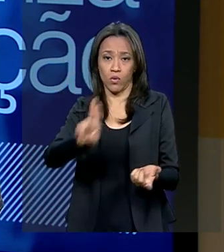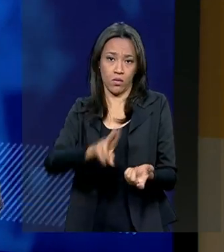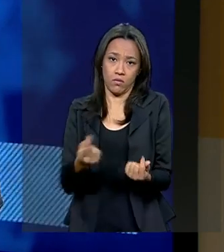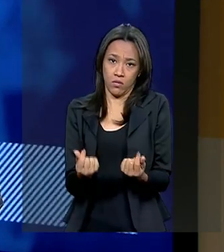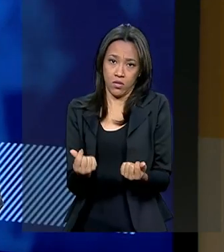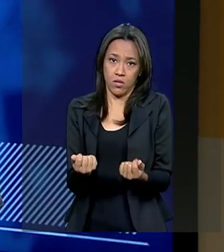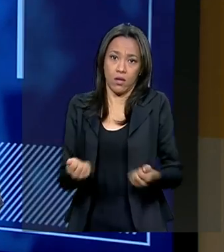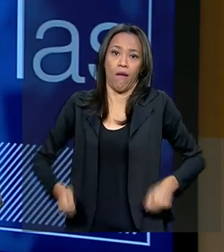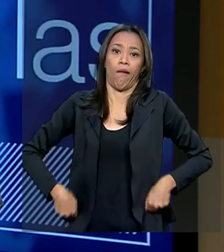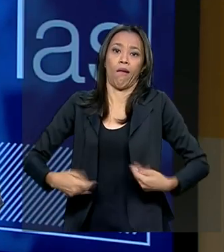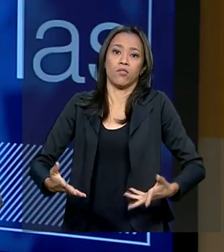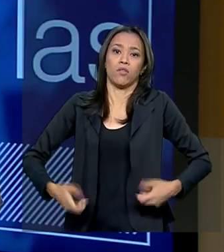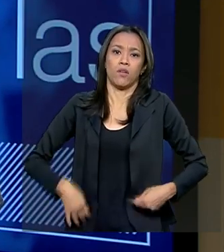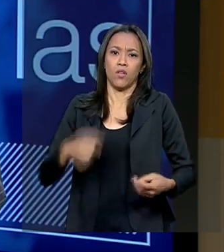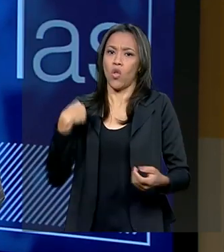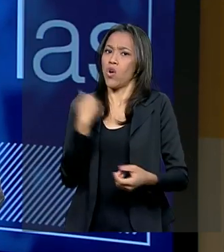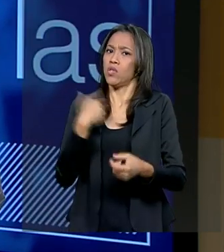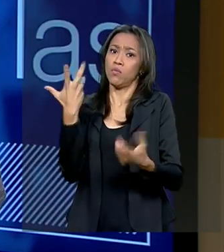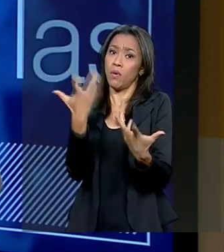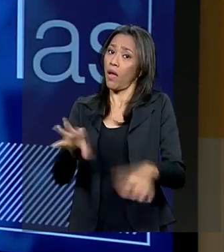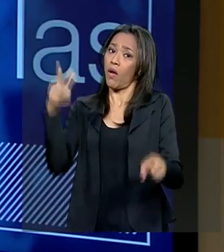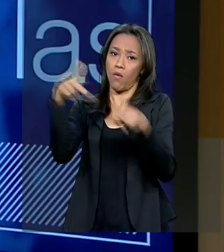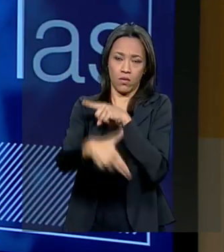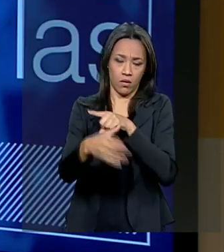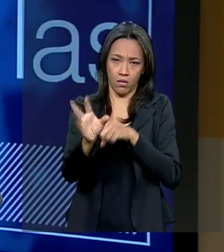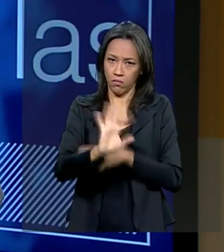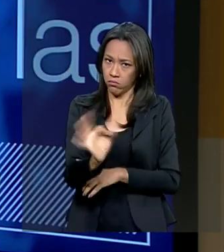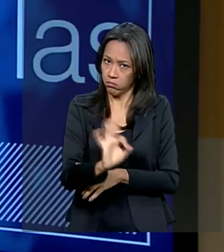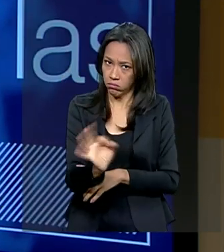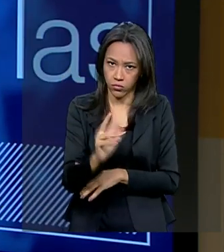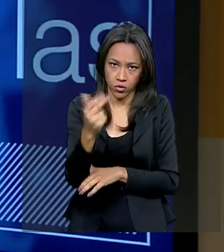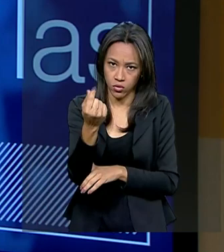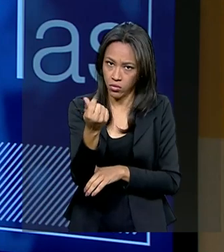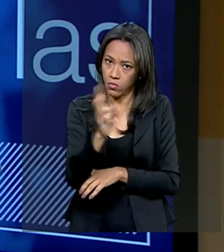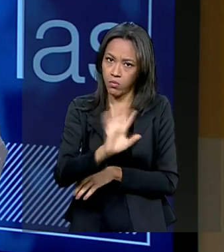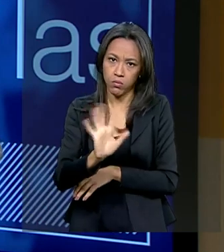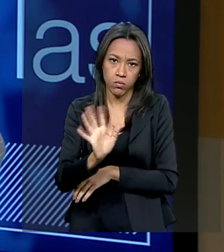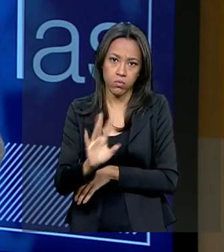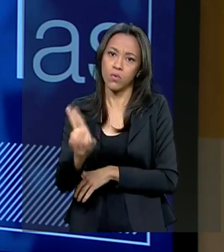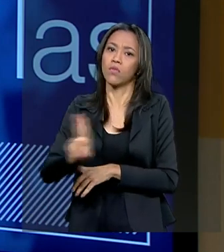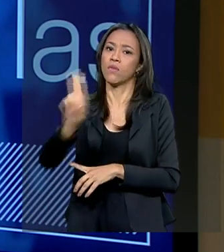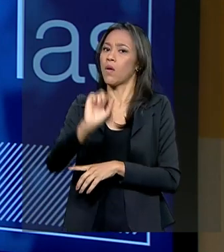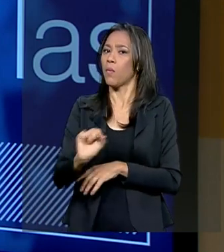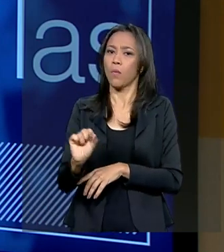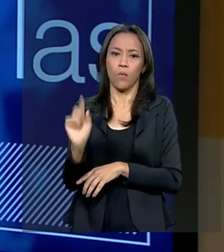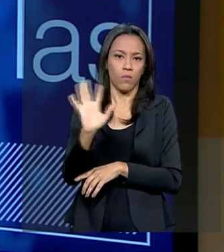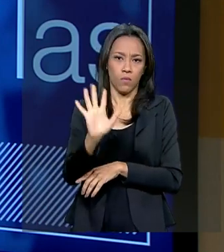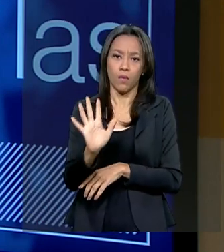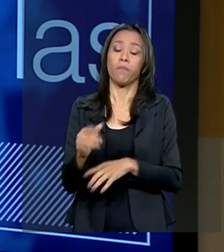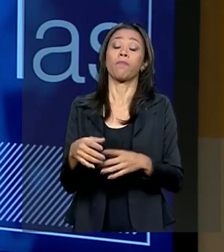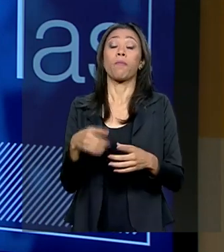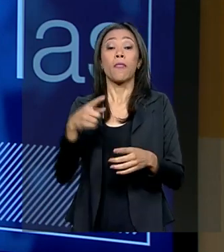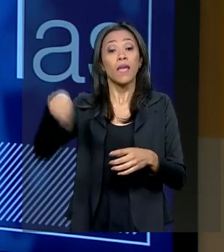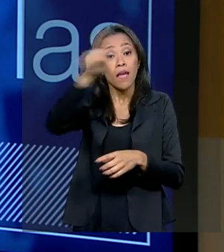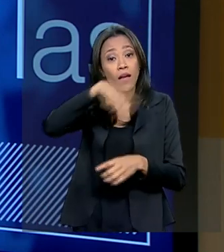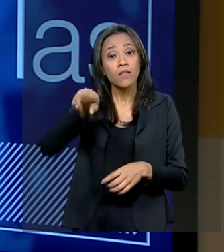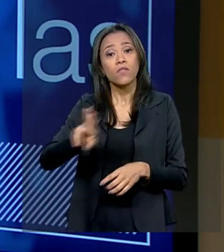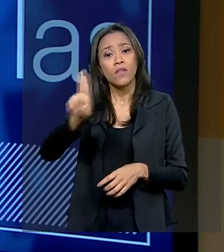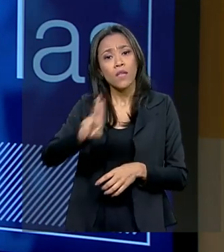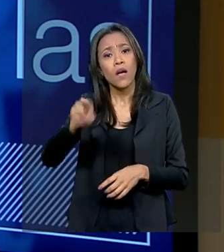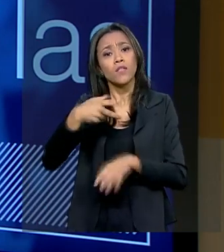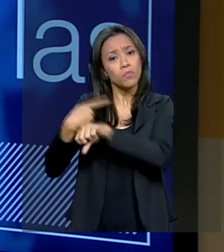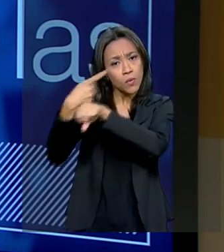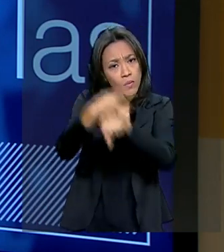quer cortar nada. A gente quer que o próximo, mais dinheiro, que eles vão buscar na